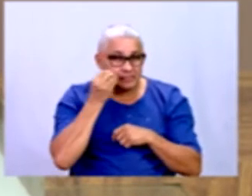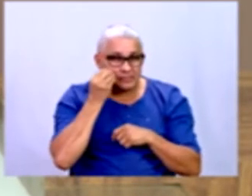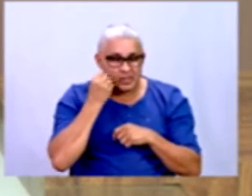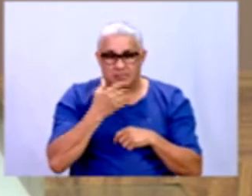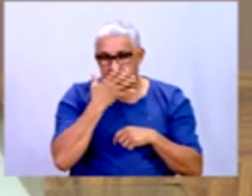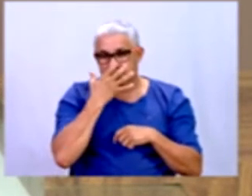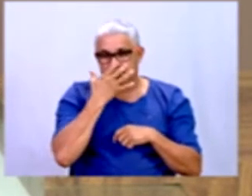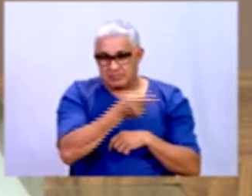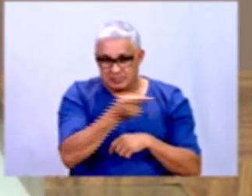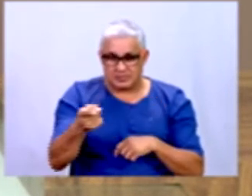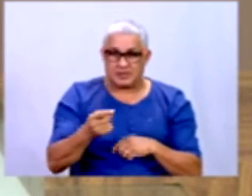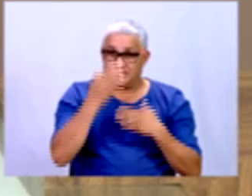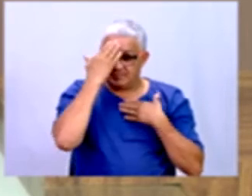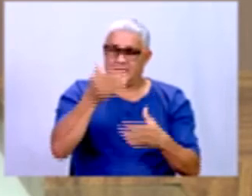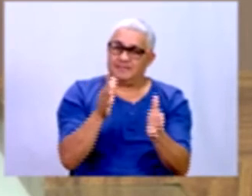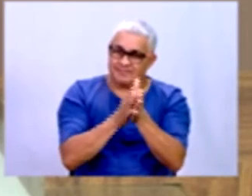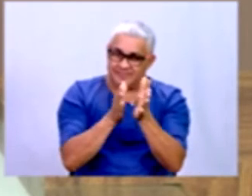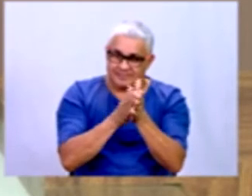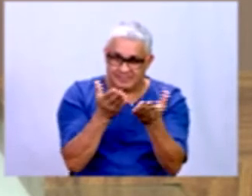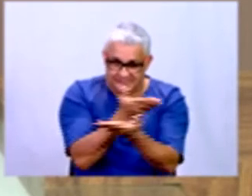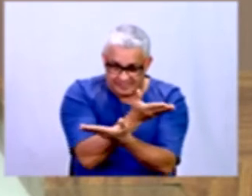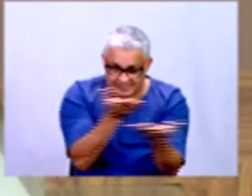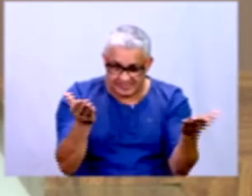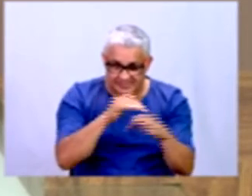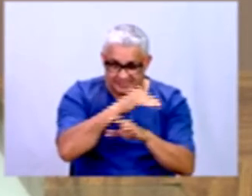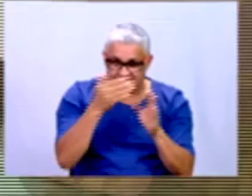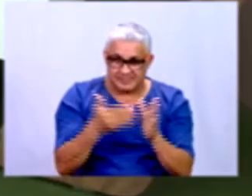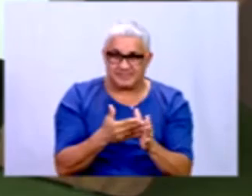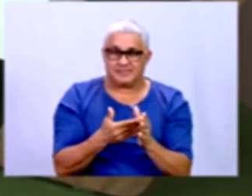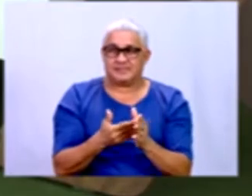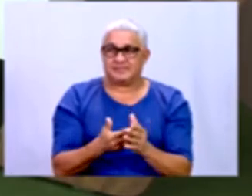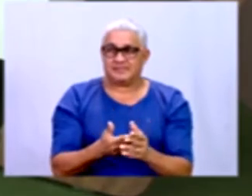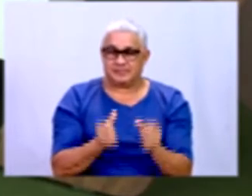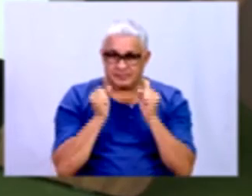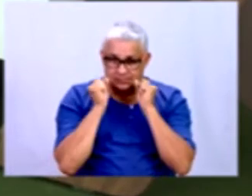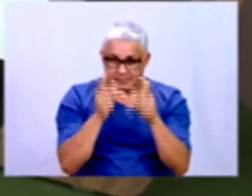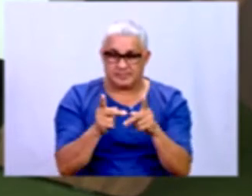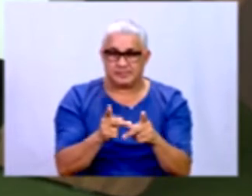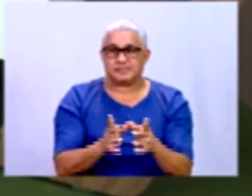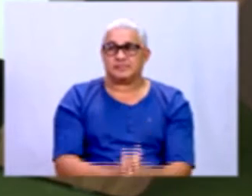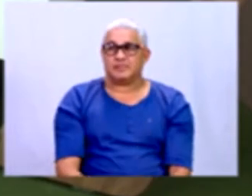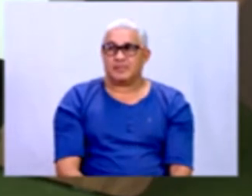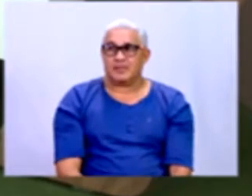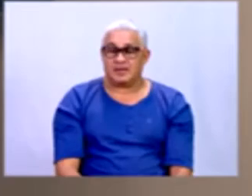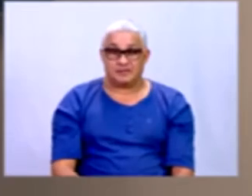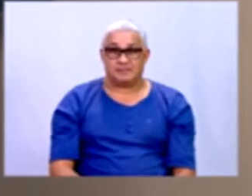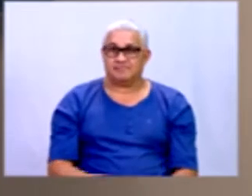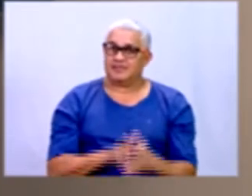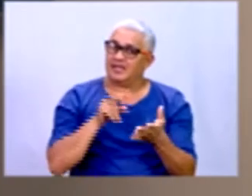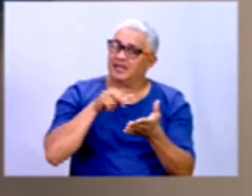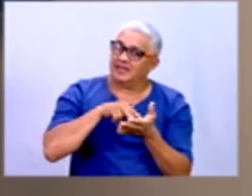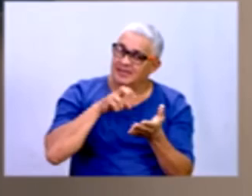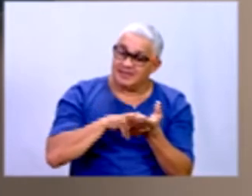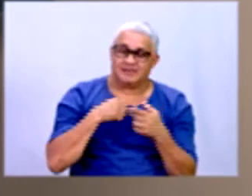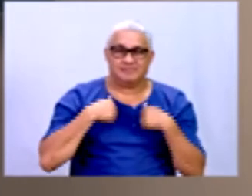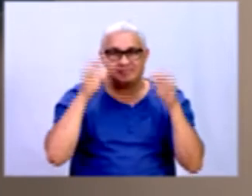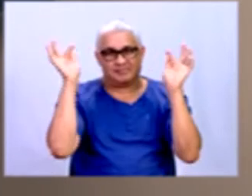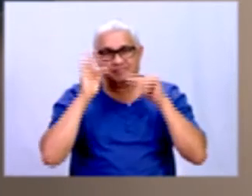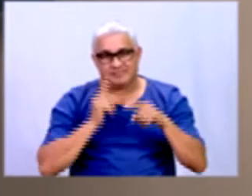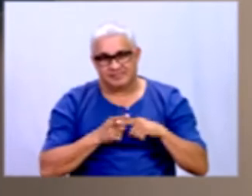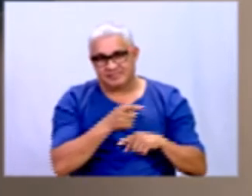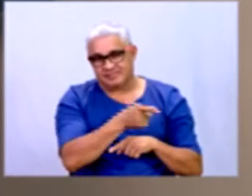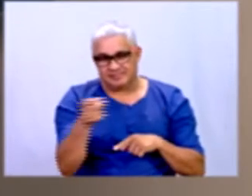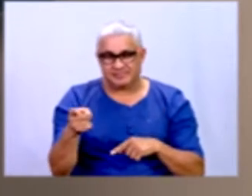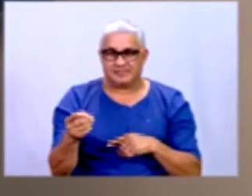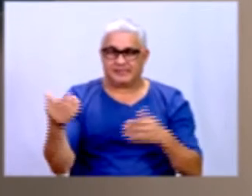acompanhando. Muito obrigado e parabéns, tá? Para todos vocês. É isso aí, pessoal. A gente fica bem feliz mesmo que vocês